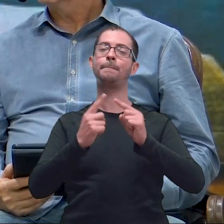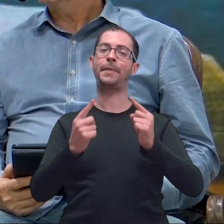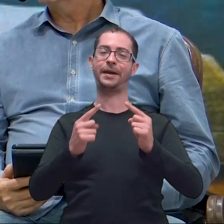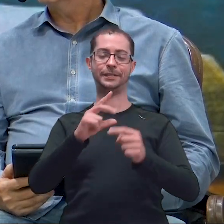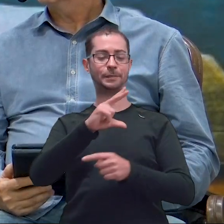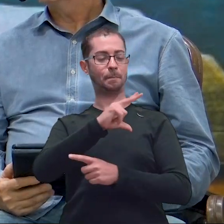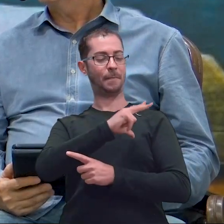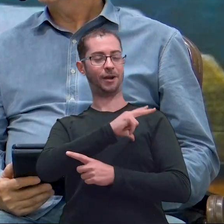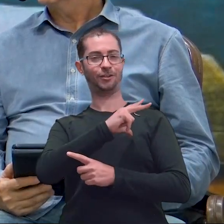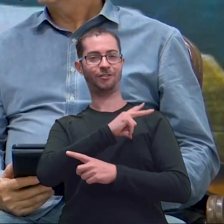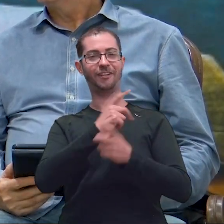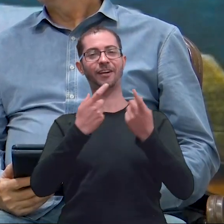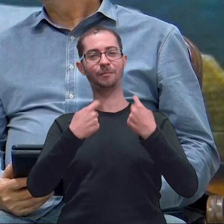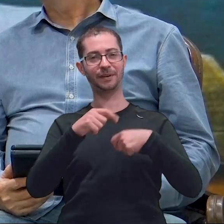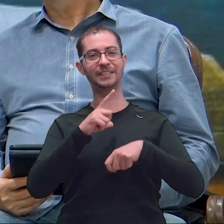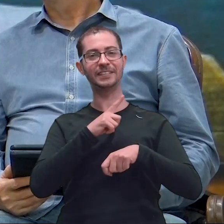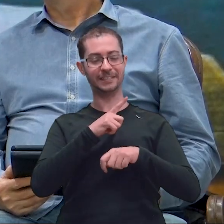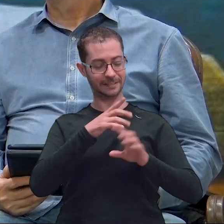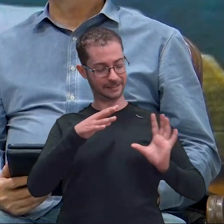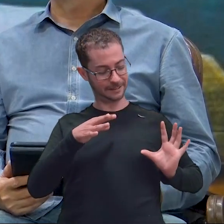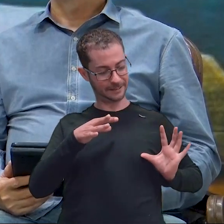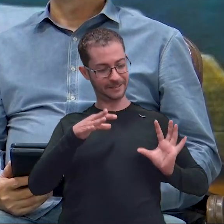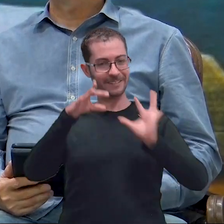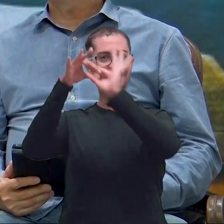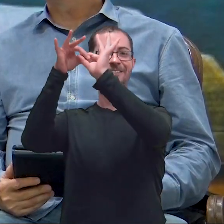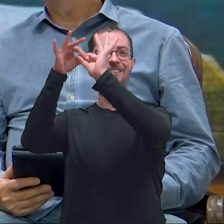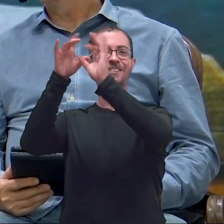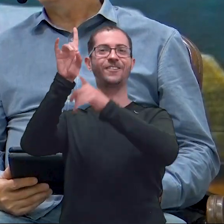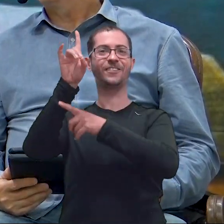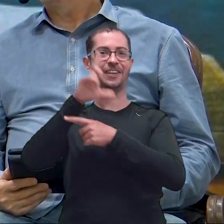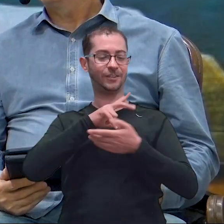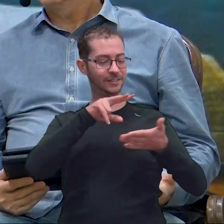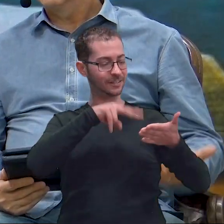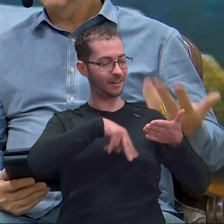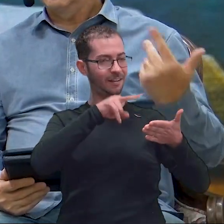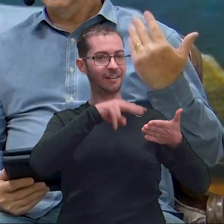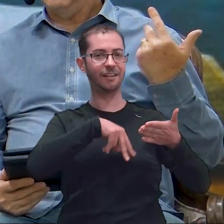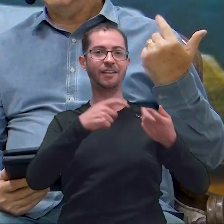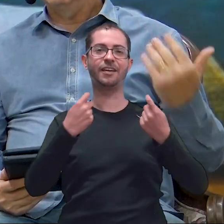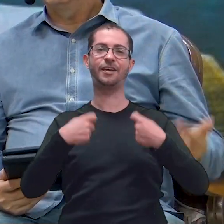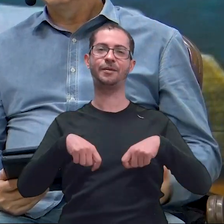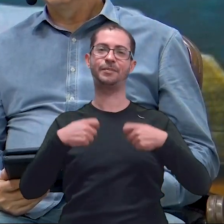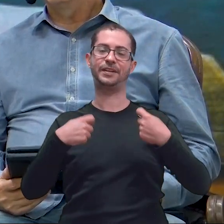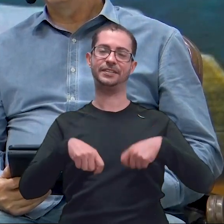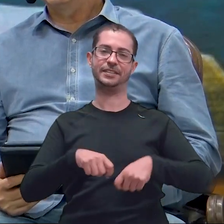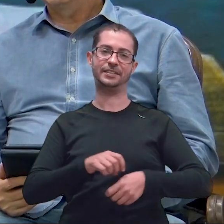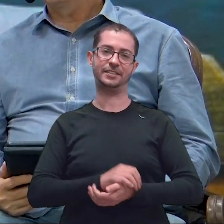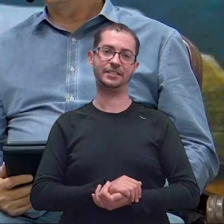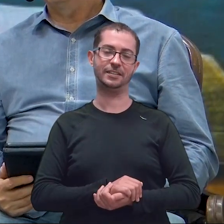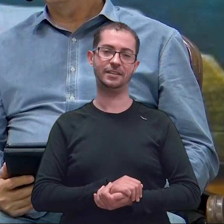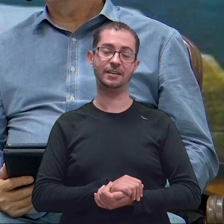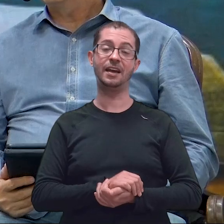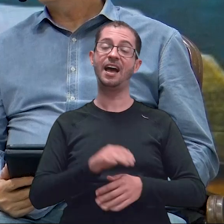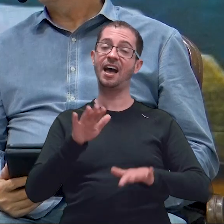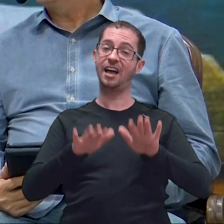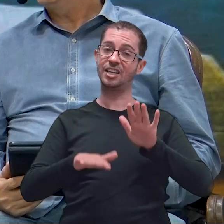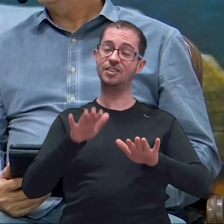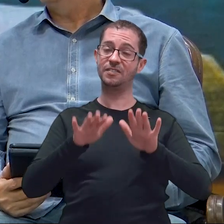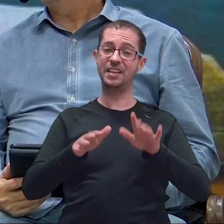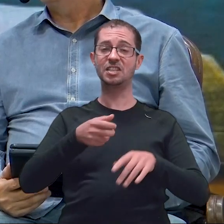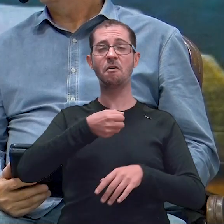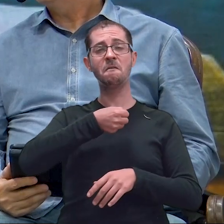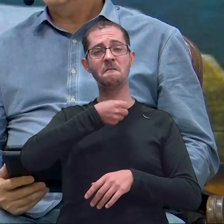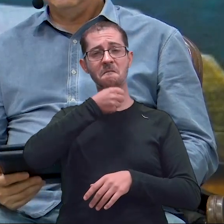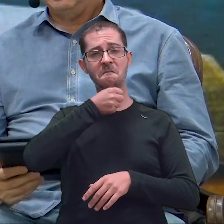tempo nesse relacionamento com Deus. Às vezes, fico pensando lá, no Velho Testamento, eles não